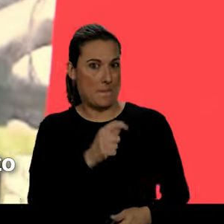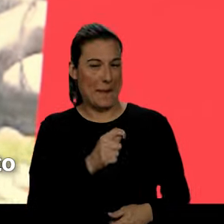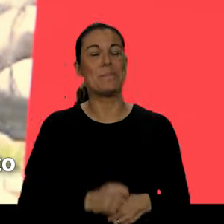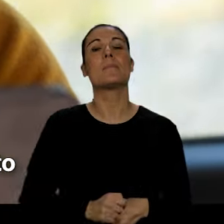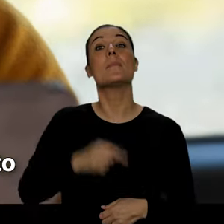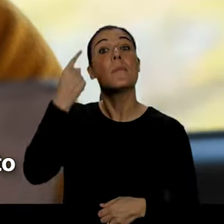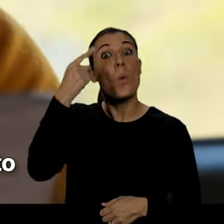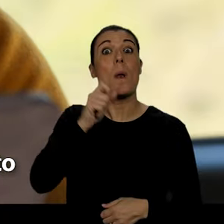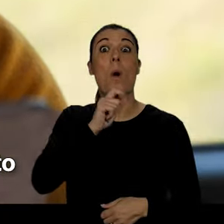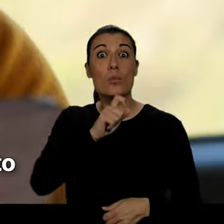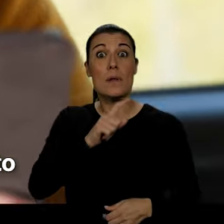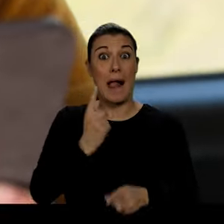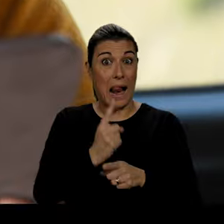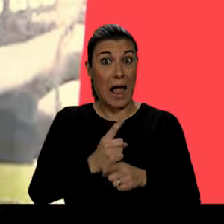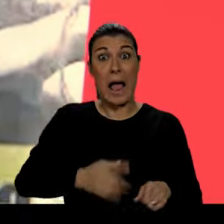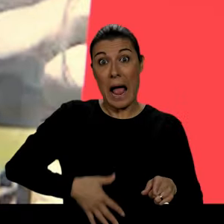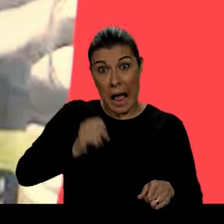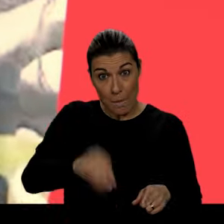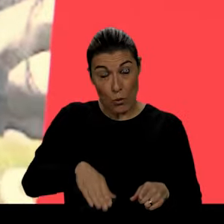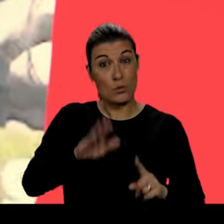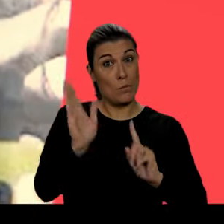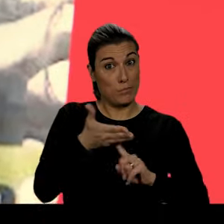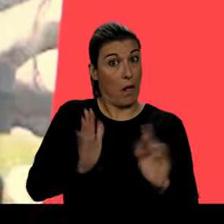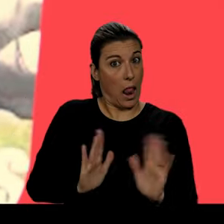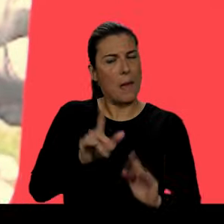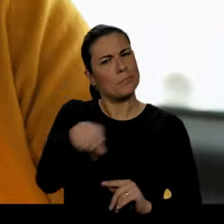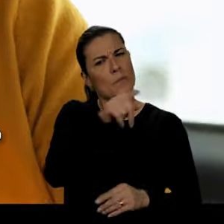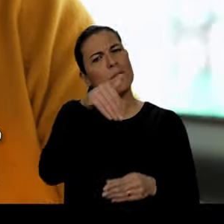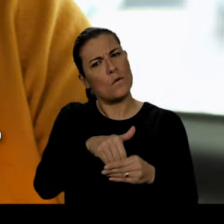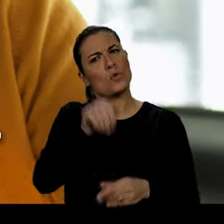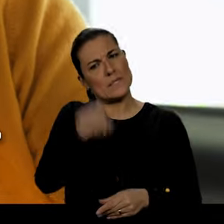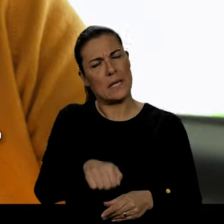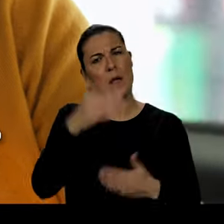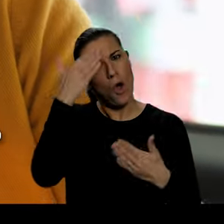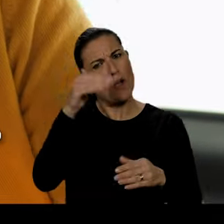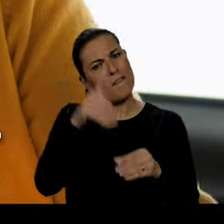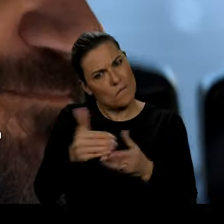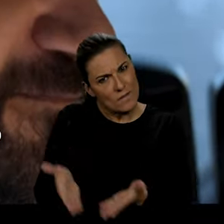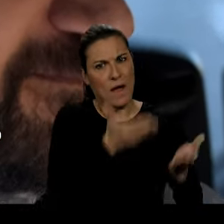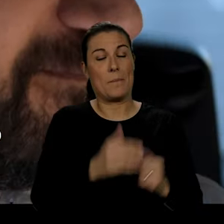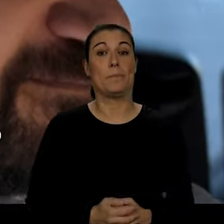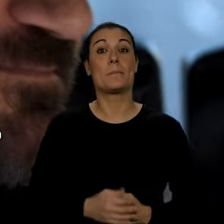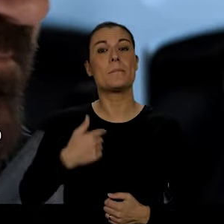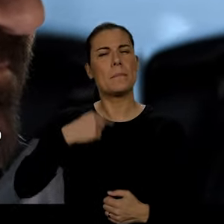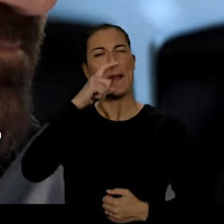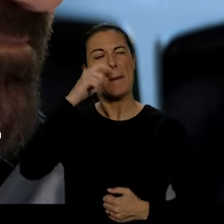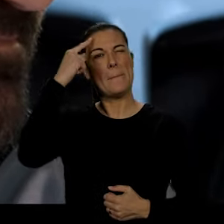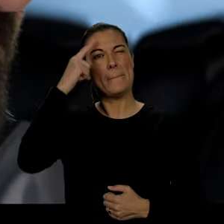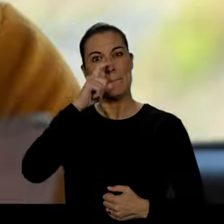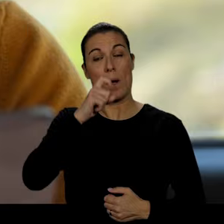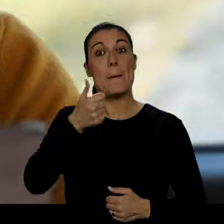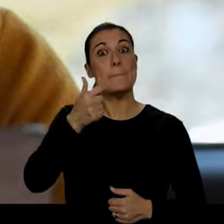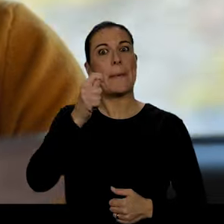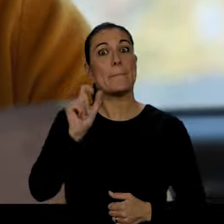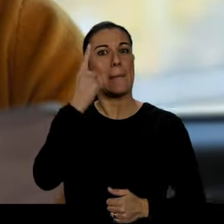de despenalizar o aborto. É votar sim. Vá votar. A minha primeira memória de ter contato com alguém do Bloco de Esquerda.